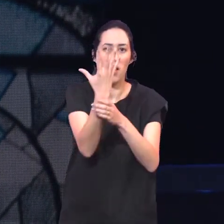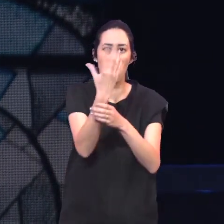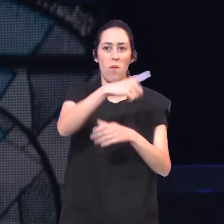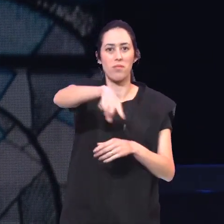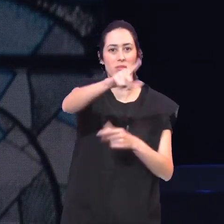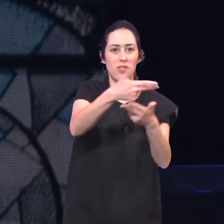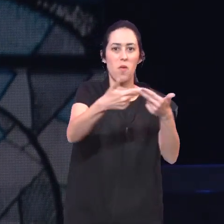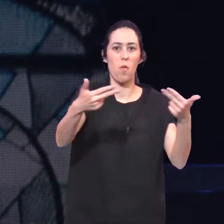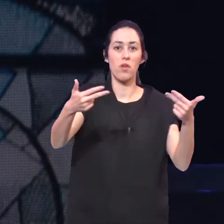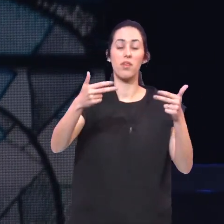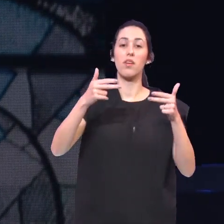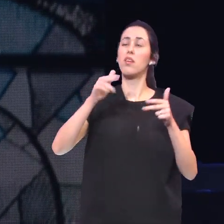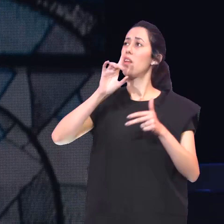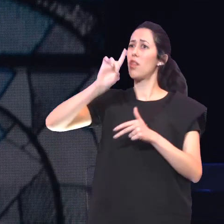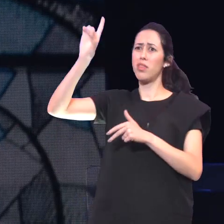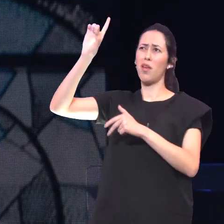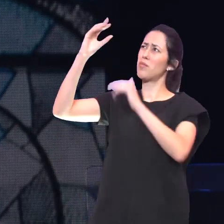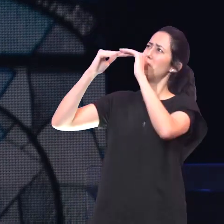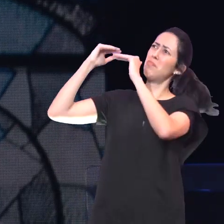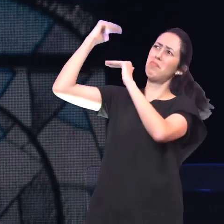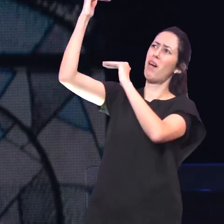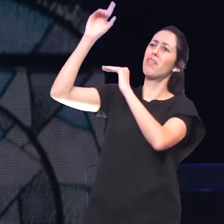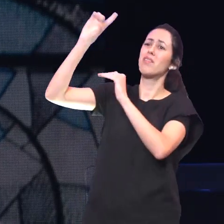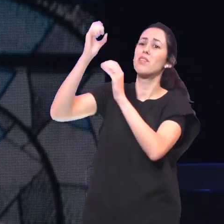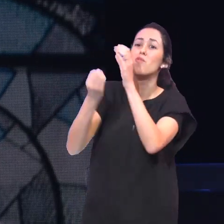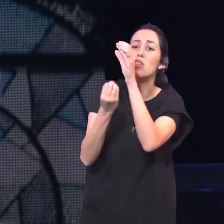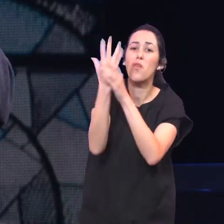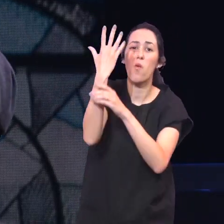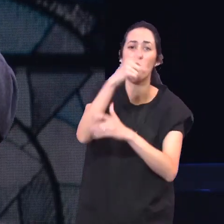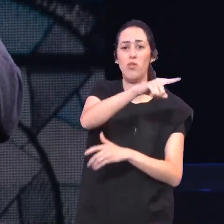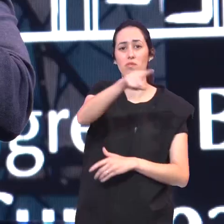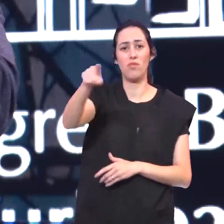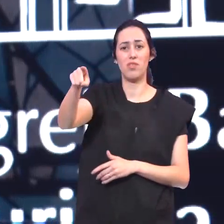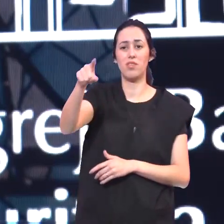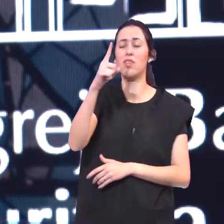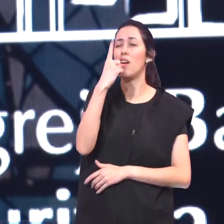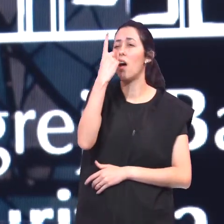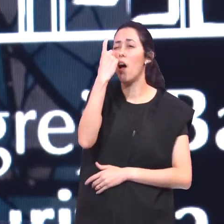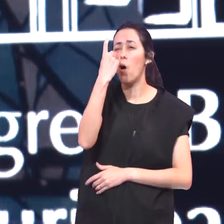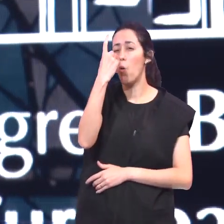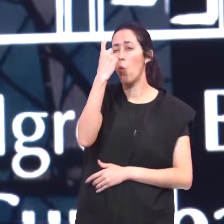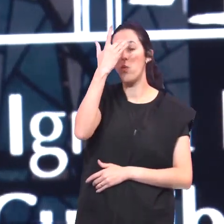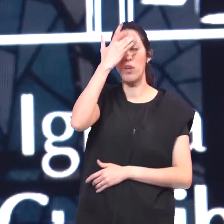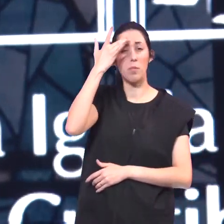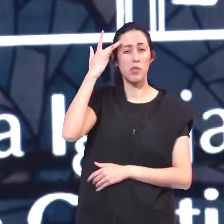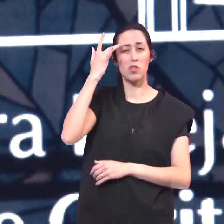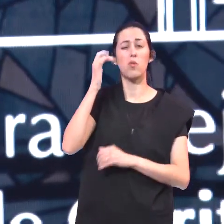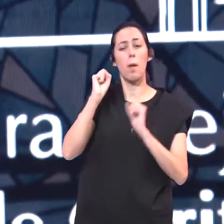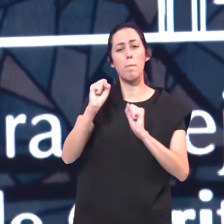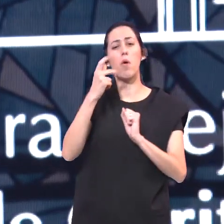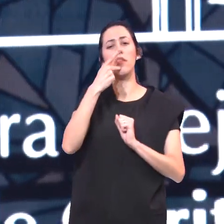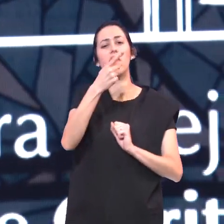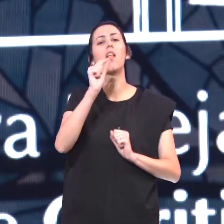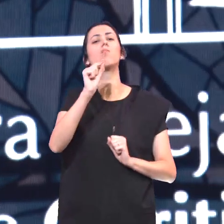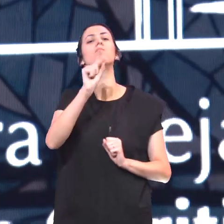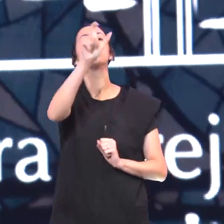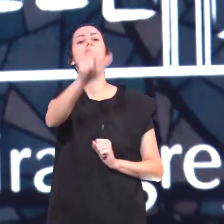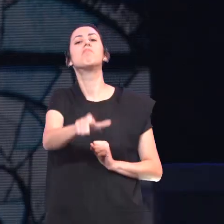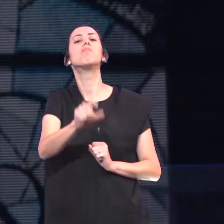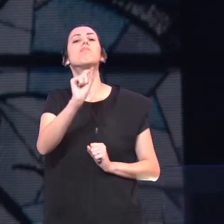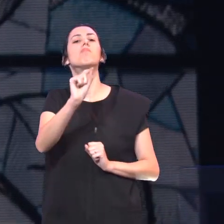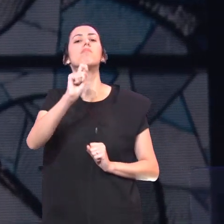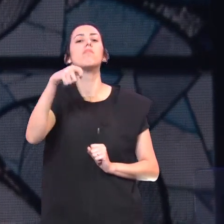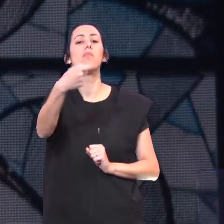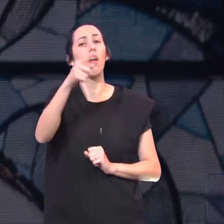Quem te Criou Foi Deus E a única Pessoa Que pode Dizer Quem você É É ele